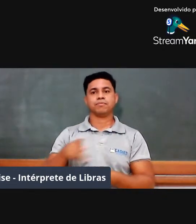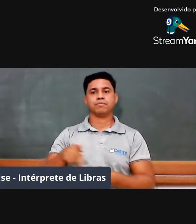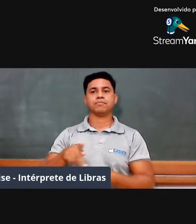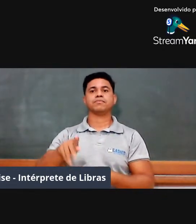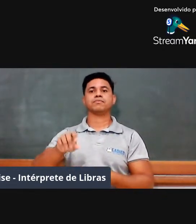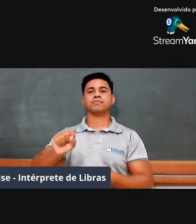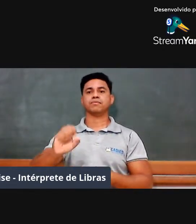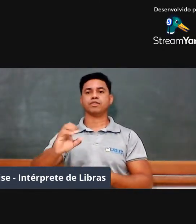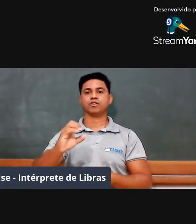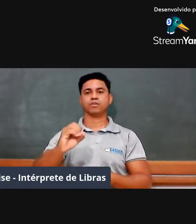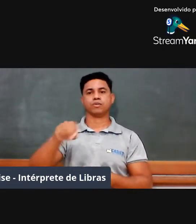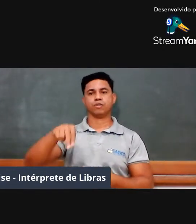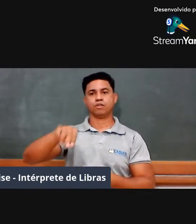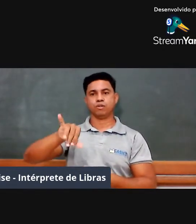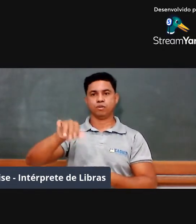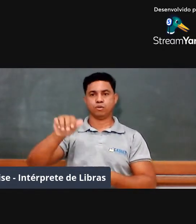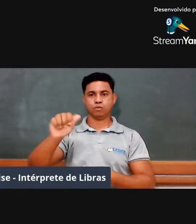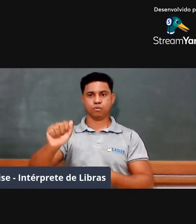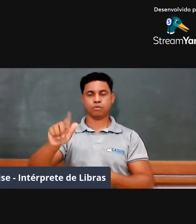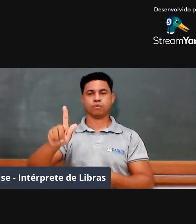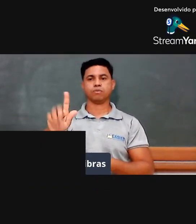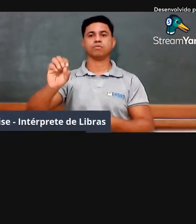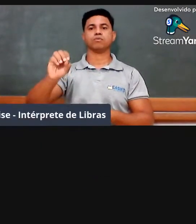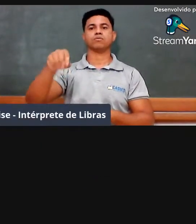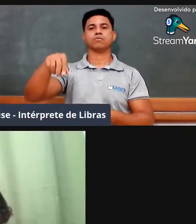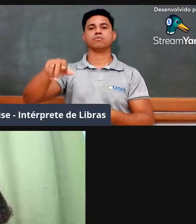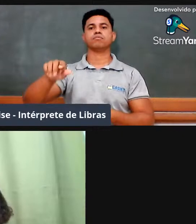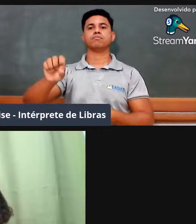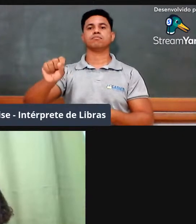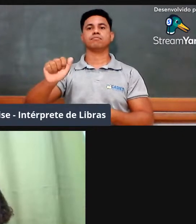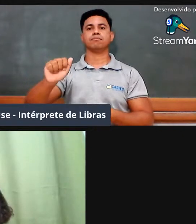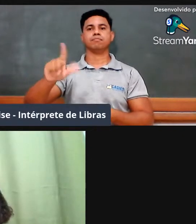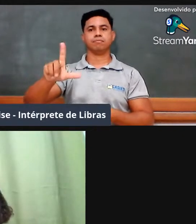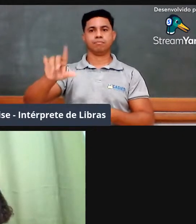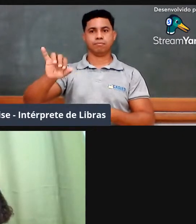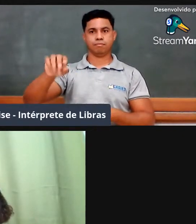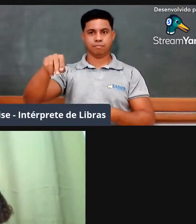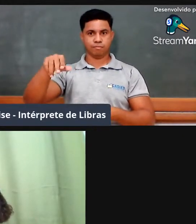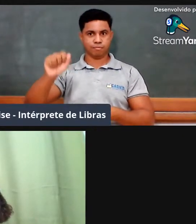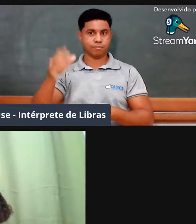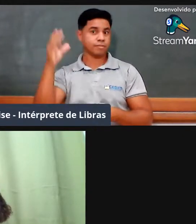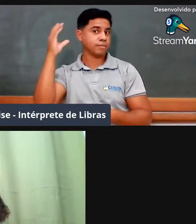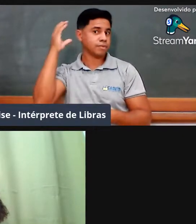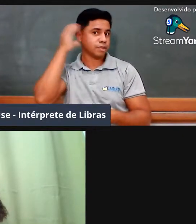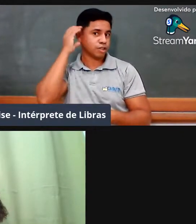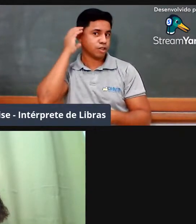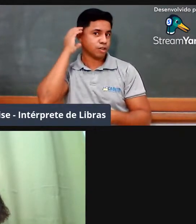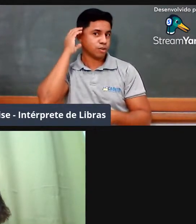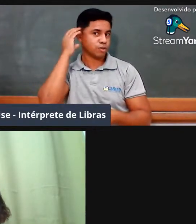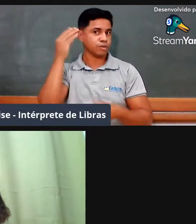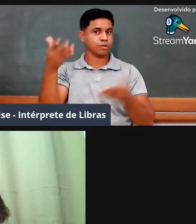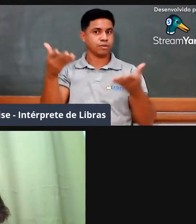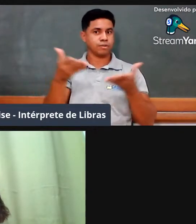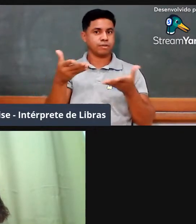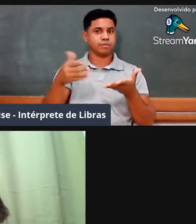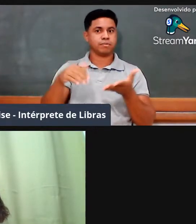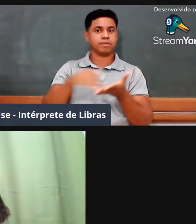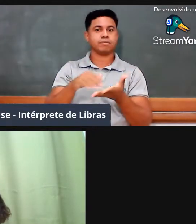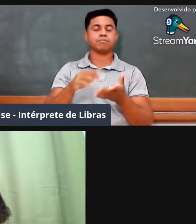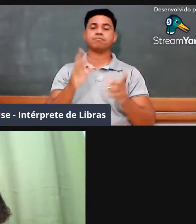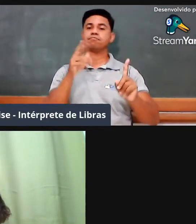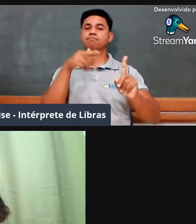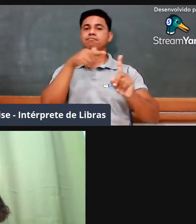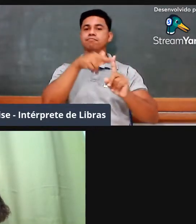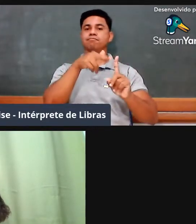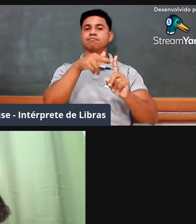que é da diretoria regional de Cuiabá e que, nesse momento, ela representa todas